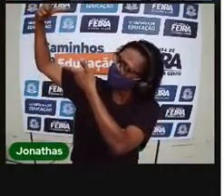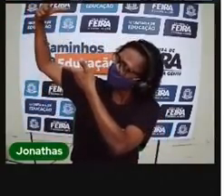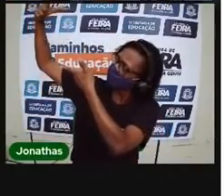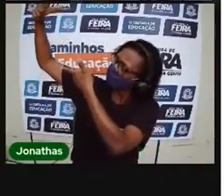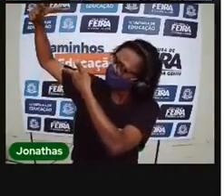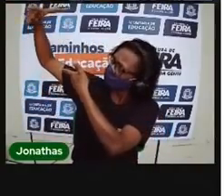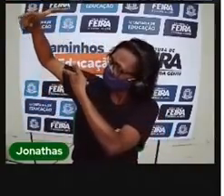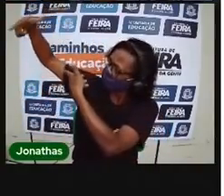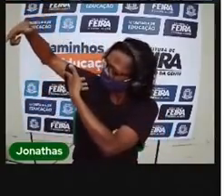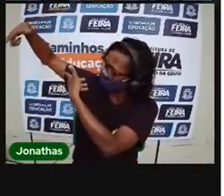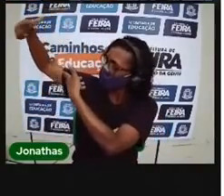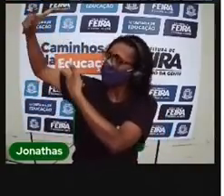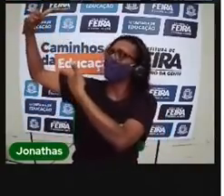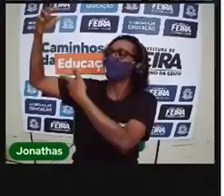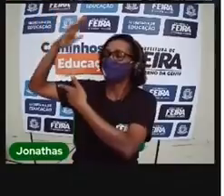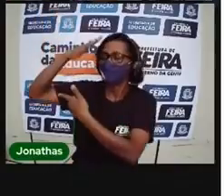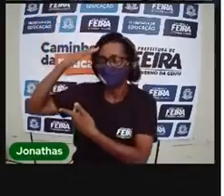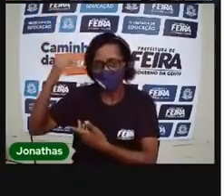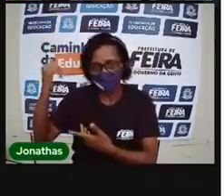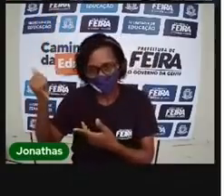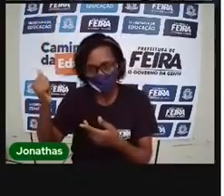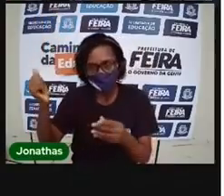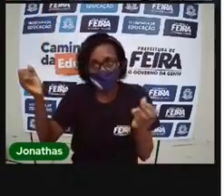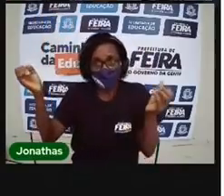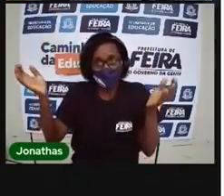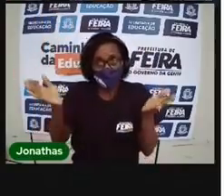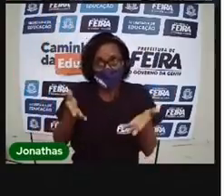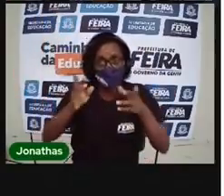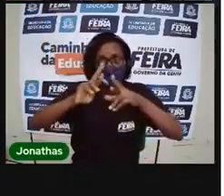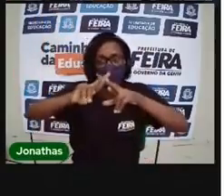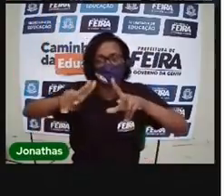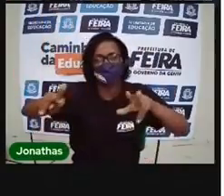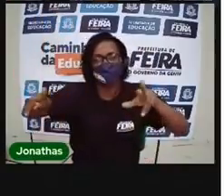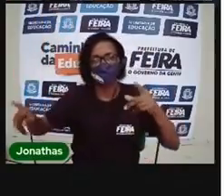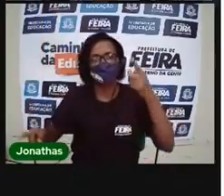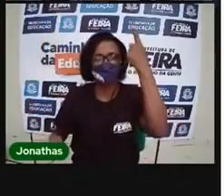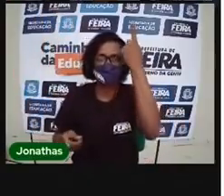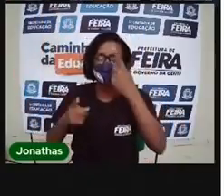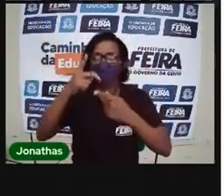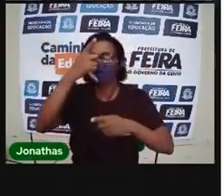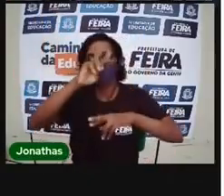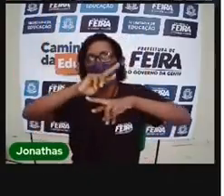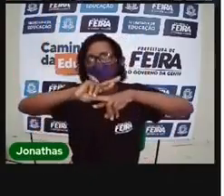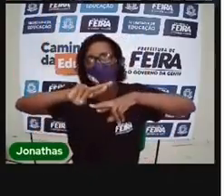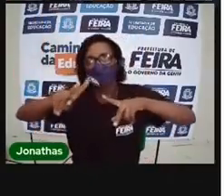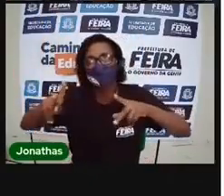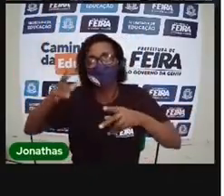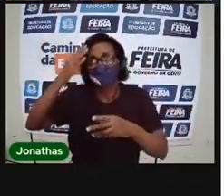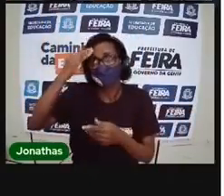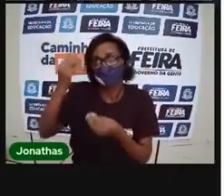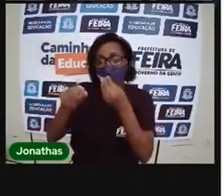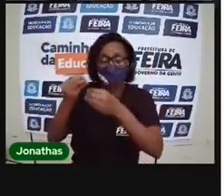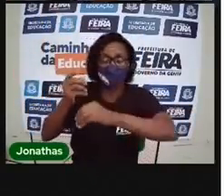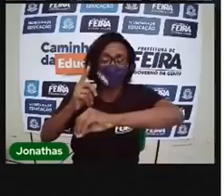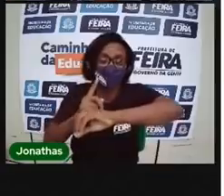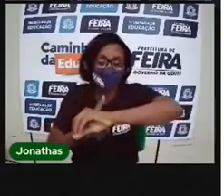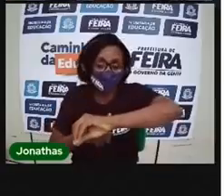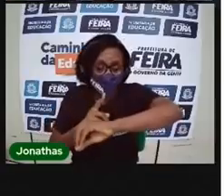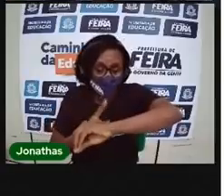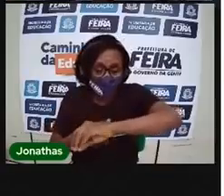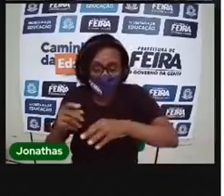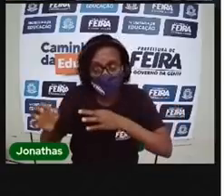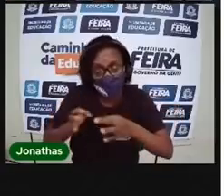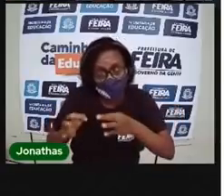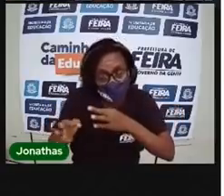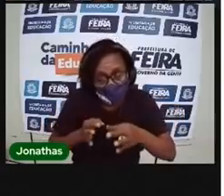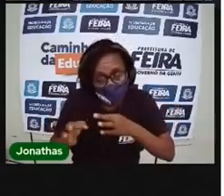como os relógios solares. Atualmente, medir o tempo continua sendo uma tarefa importante e, por isso,